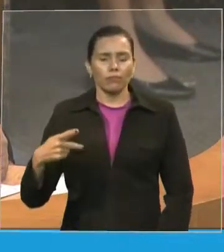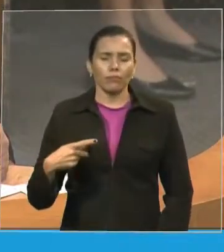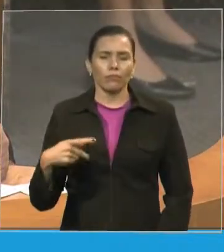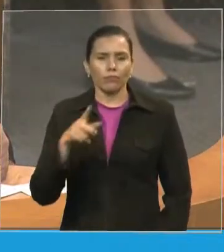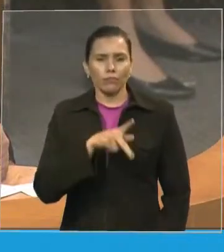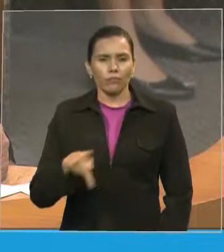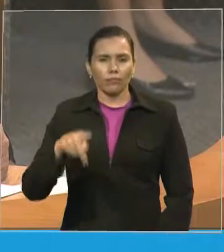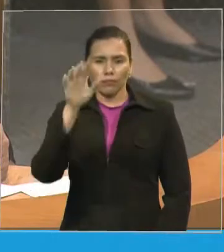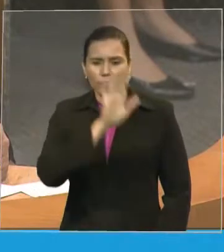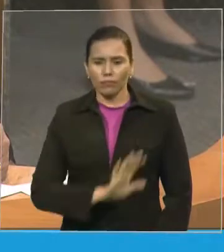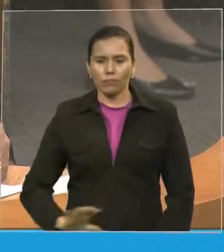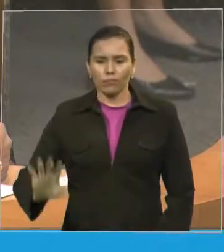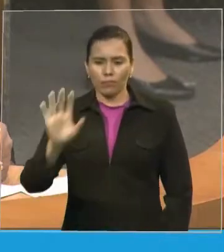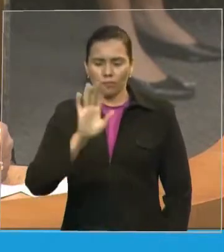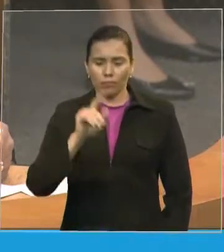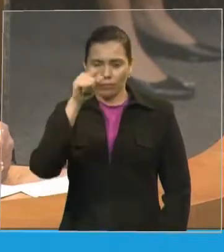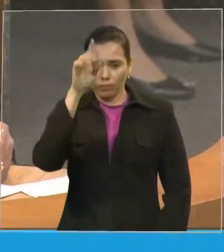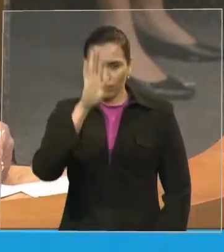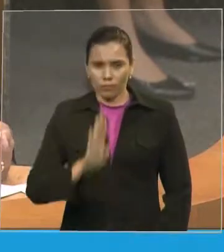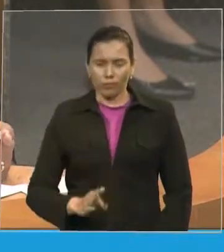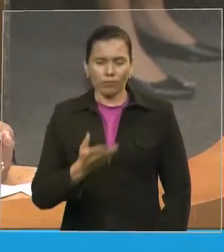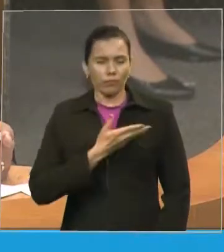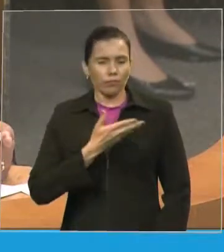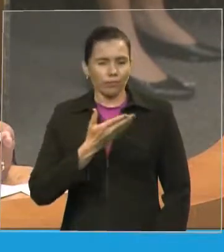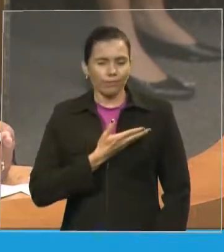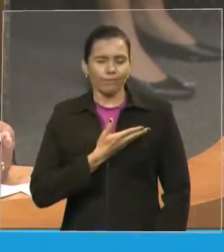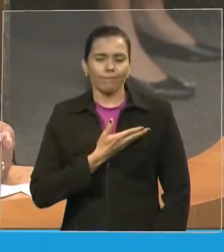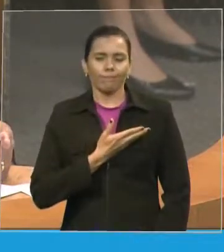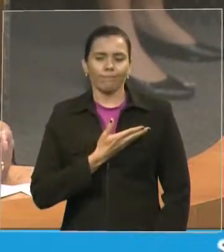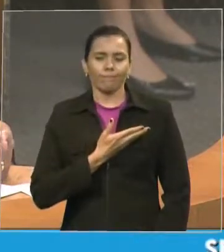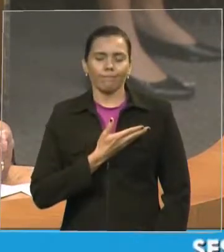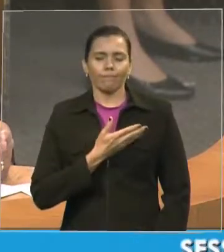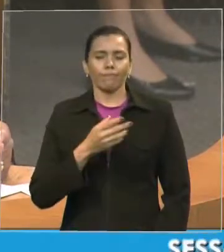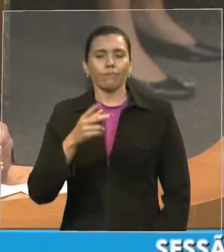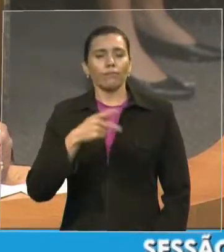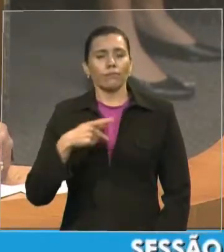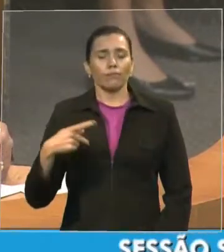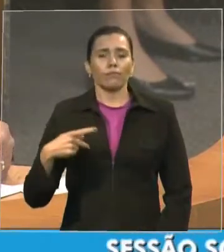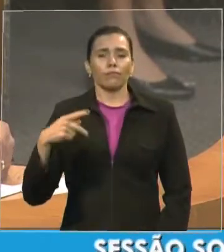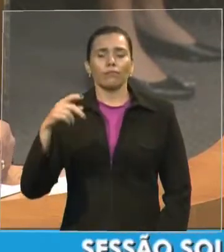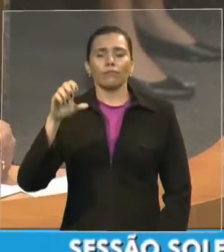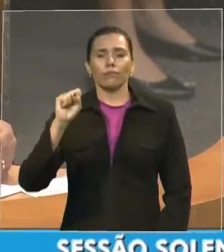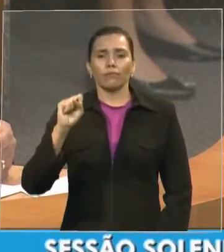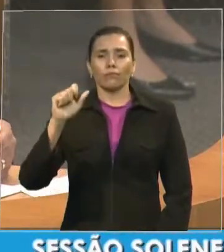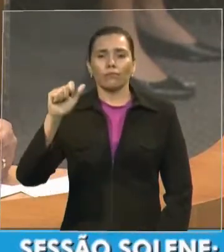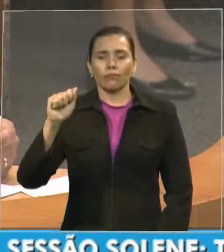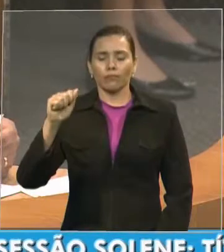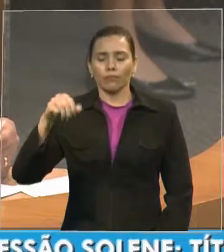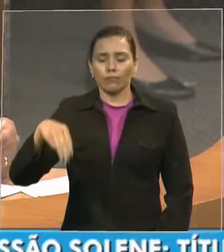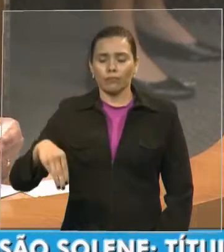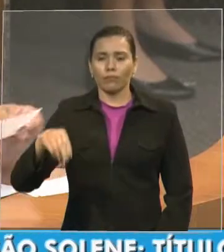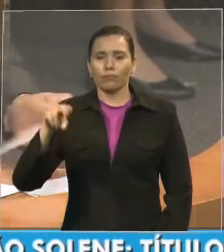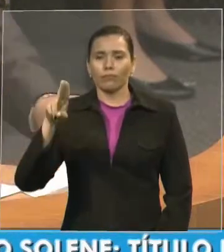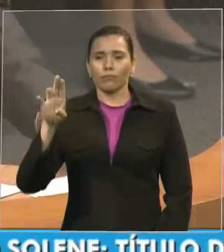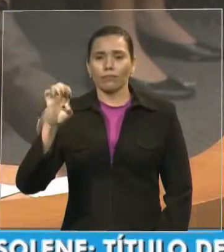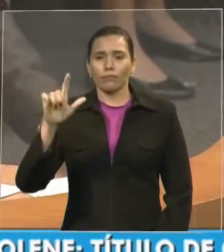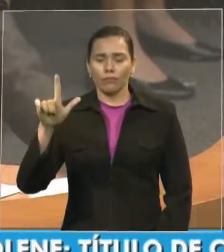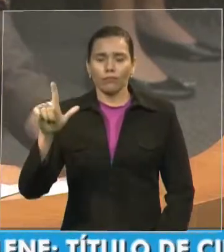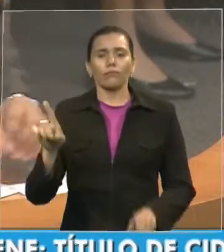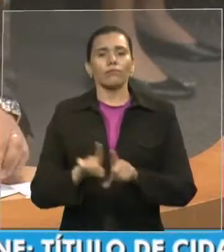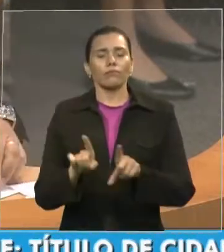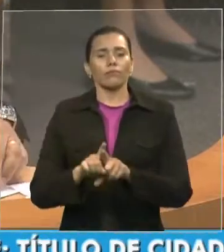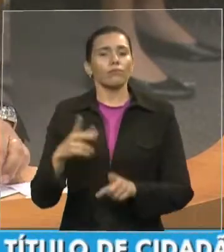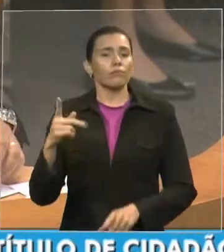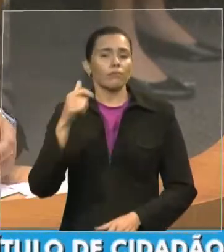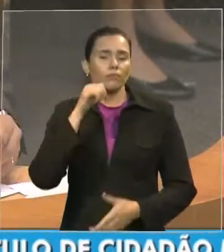e amigo, companheiro, pastor Samuel Câmara e a pastora Rebeca Câmara.